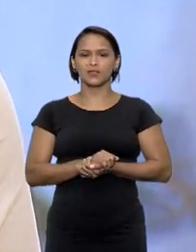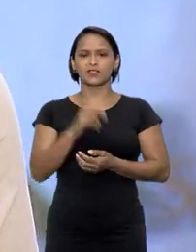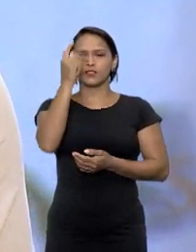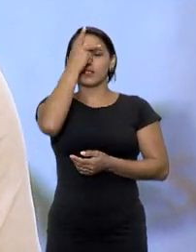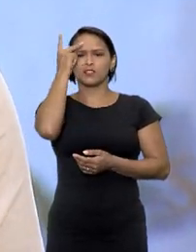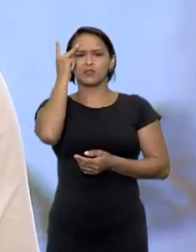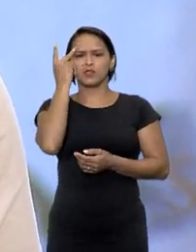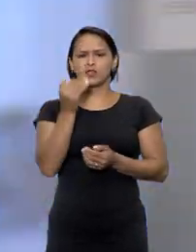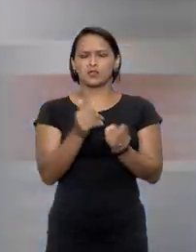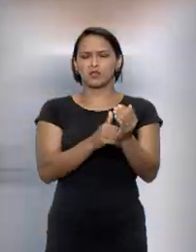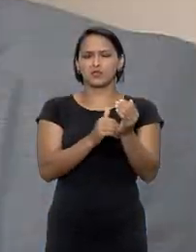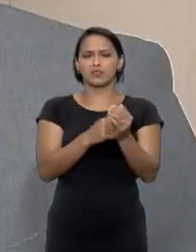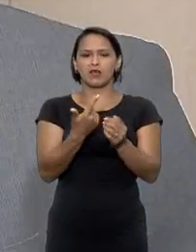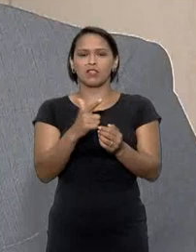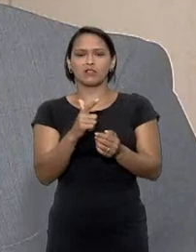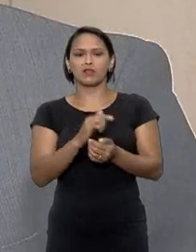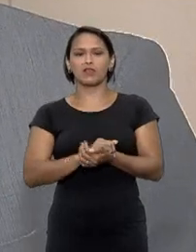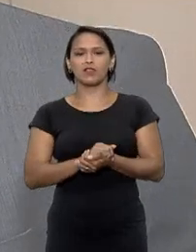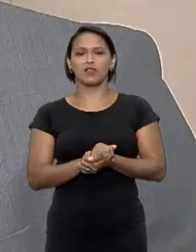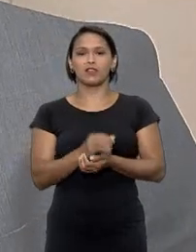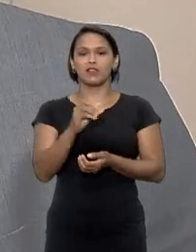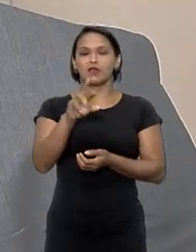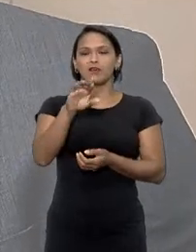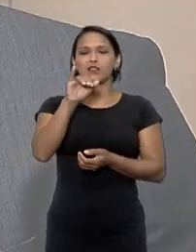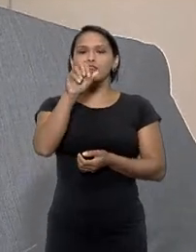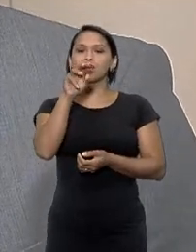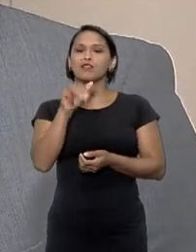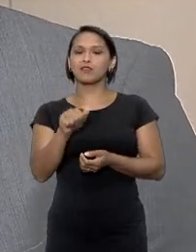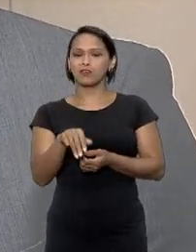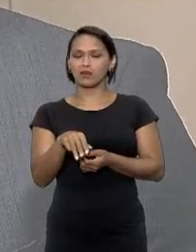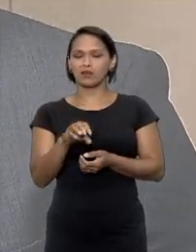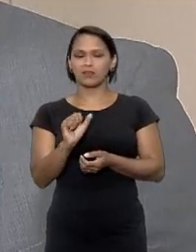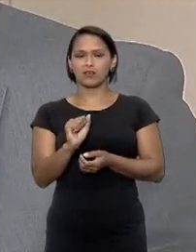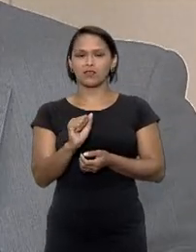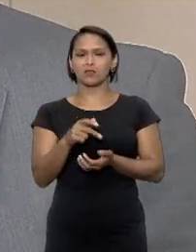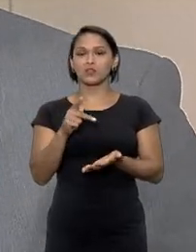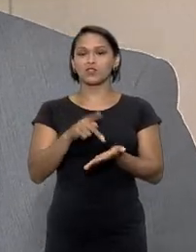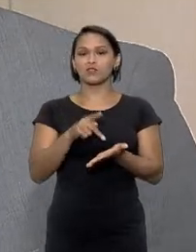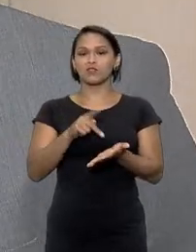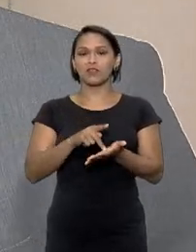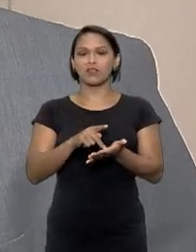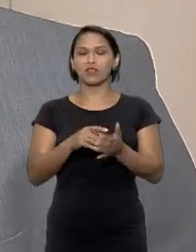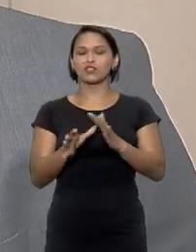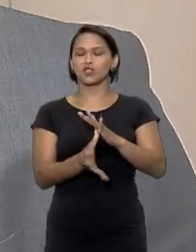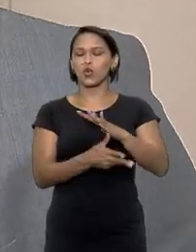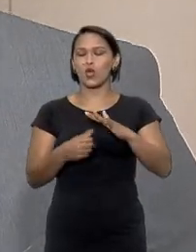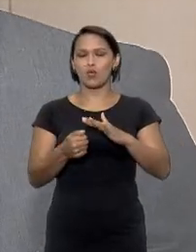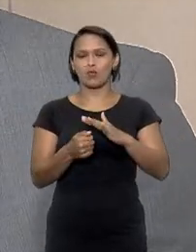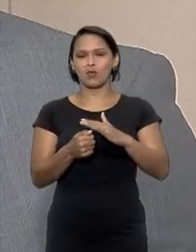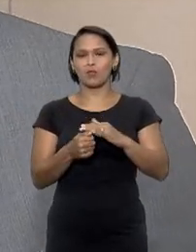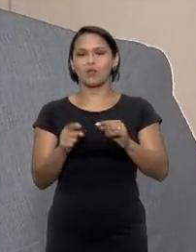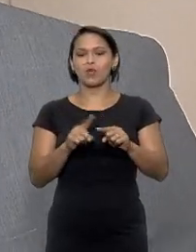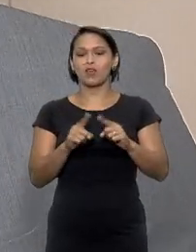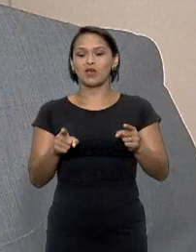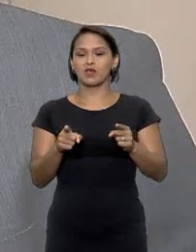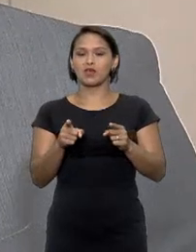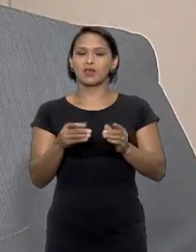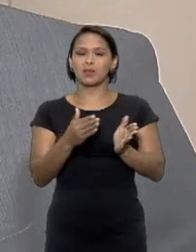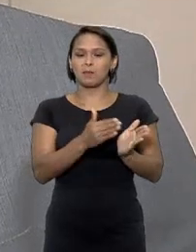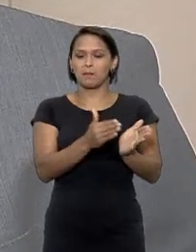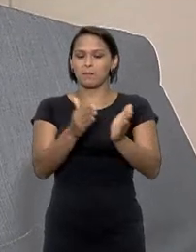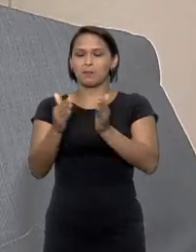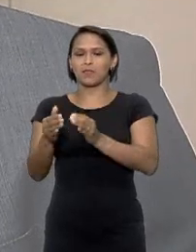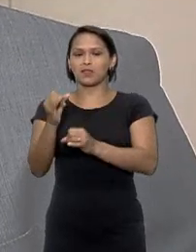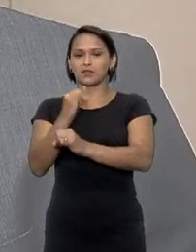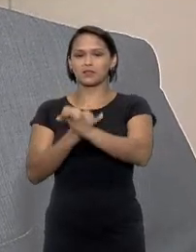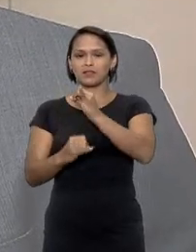privacidade das pessoas. Existem crimes que fazem parte da nossa realidade física, por exemplo, furto, estelionato, que migram